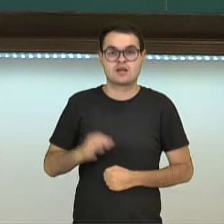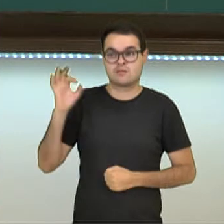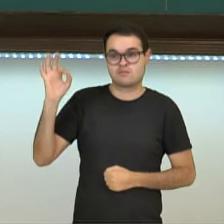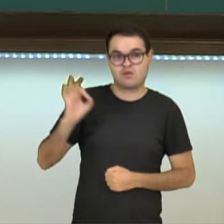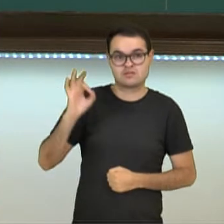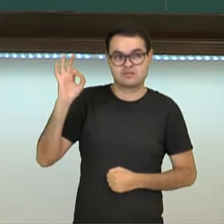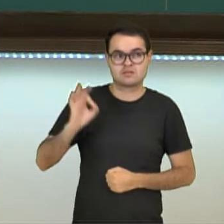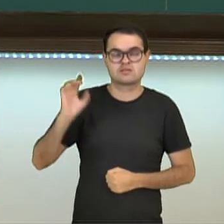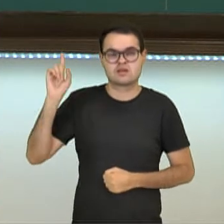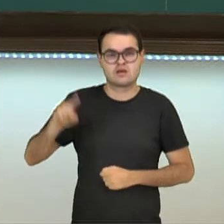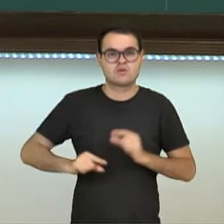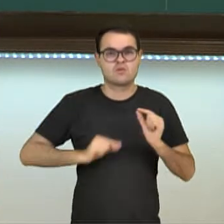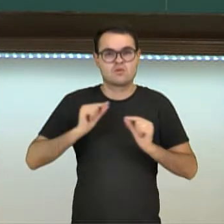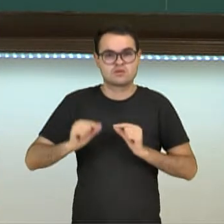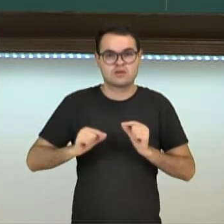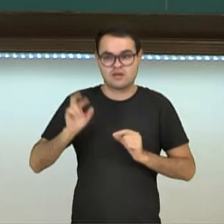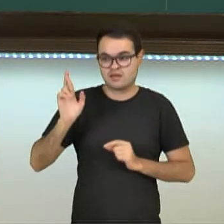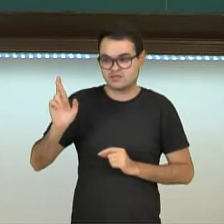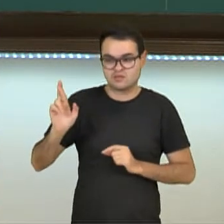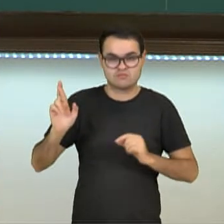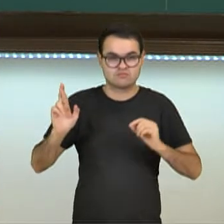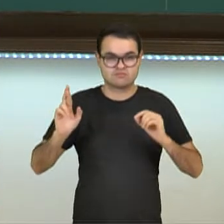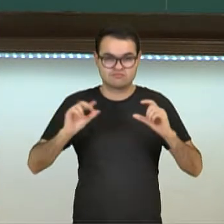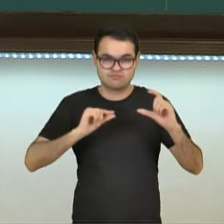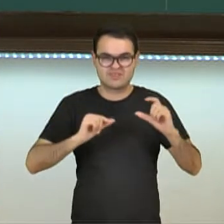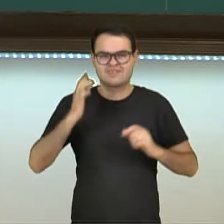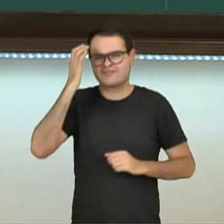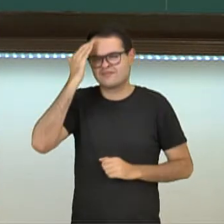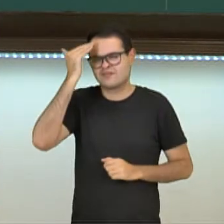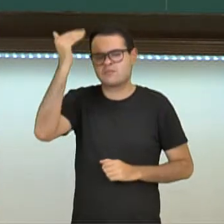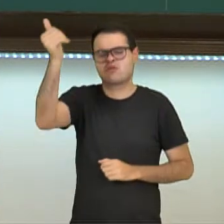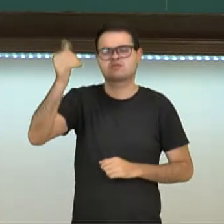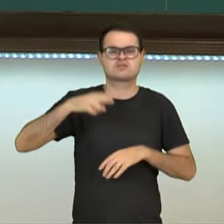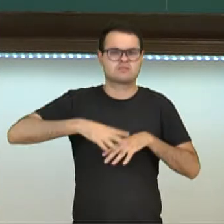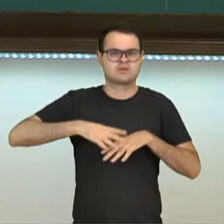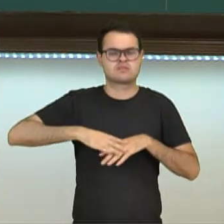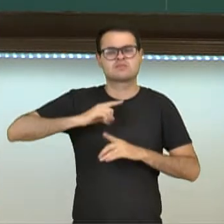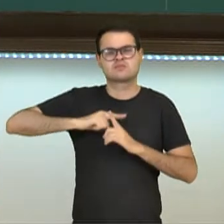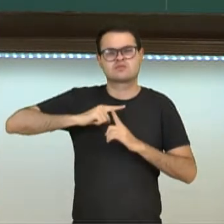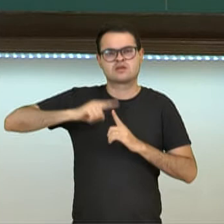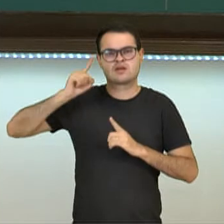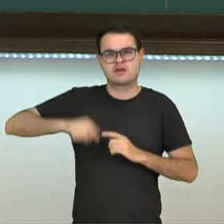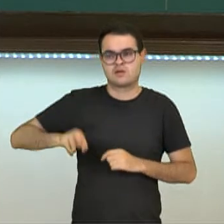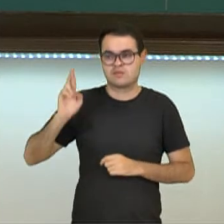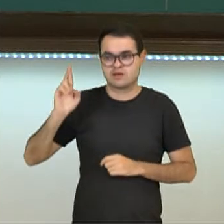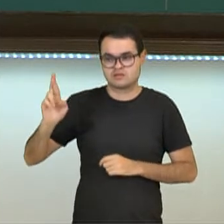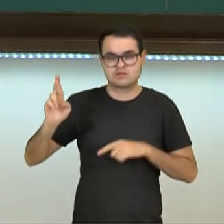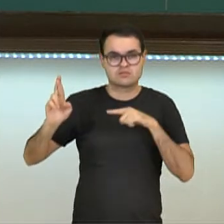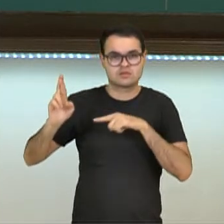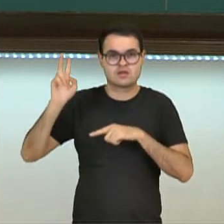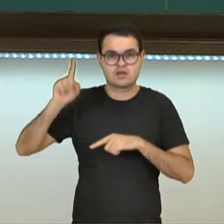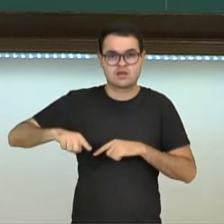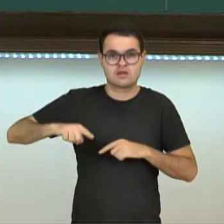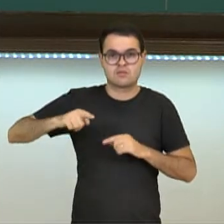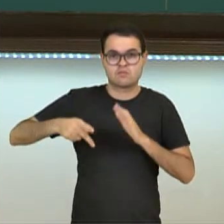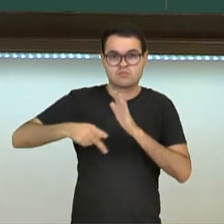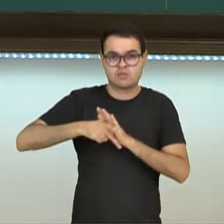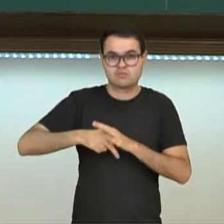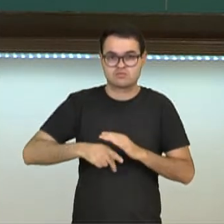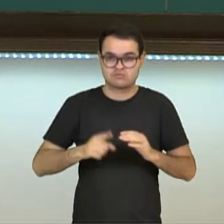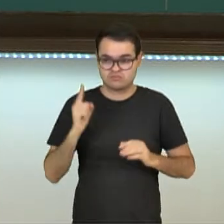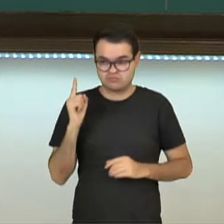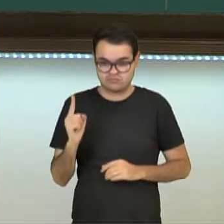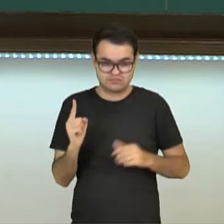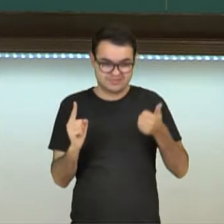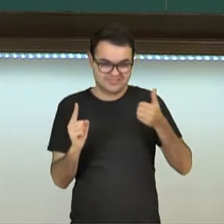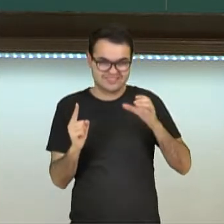porcentagem é a razão mais famosa e mais conhecida da matemática. Por quê? Ela é uma razão para um universo de 100. Ela é